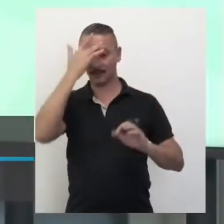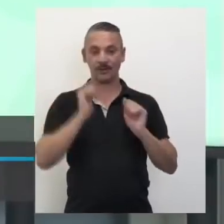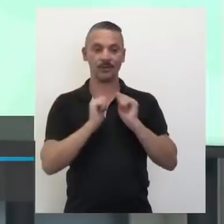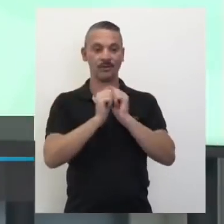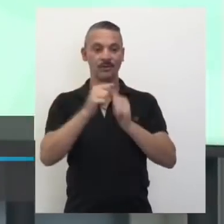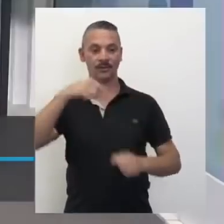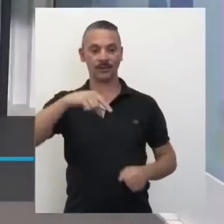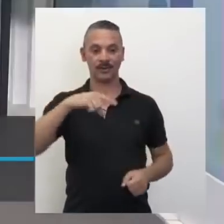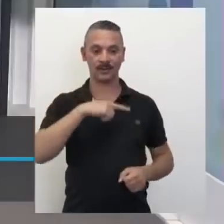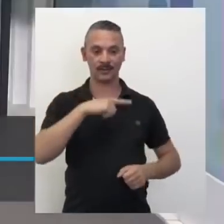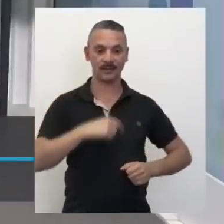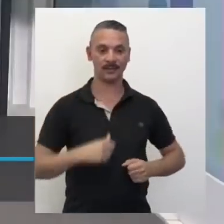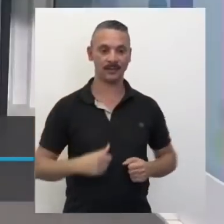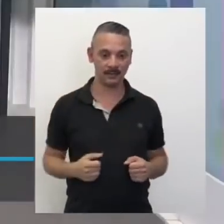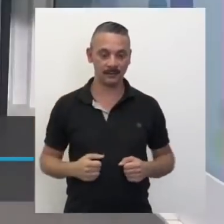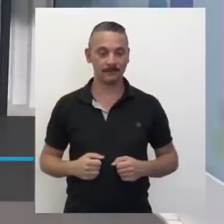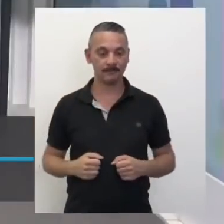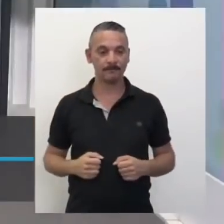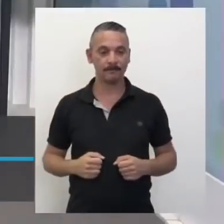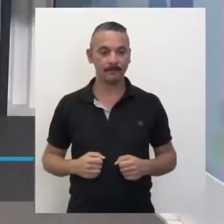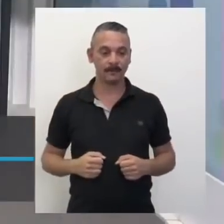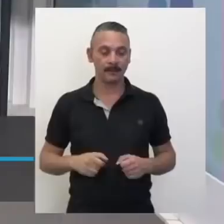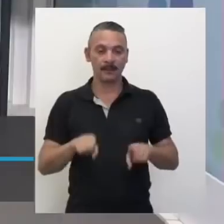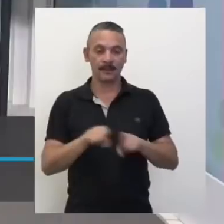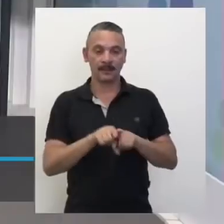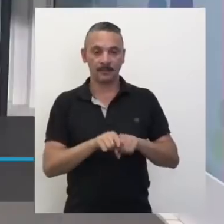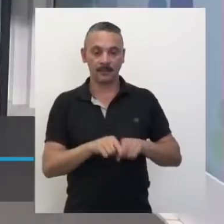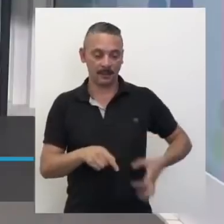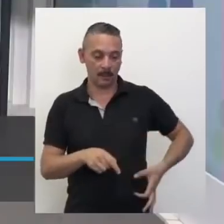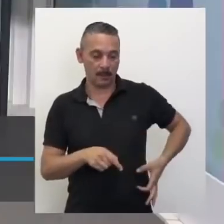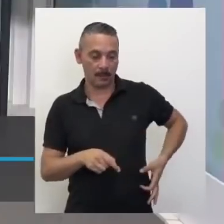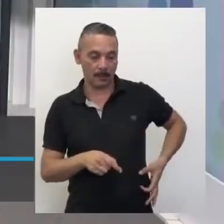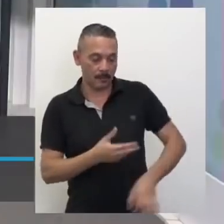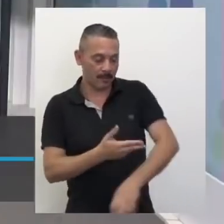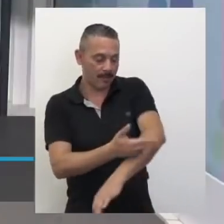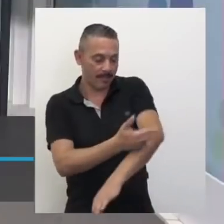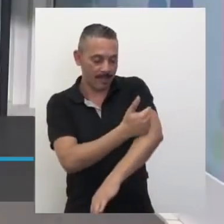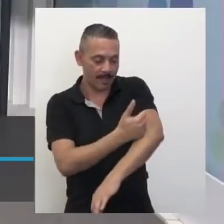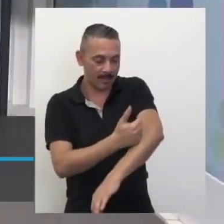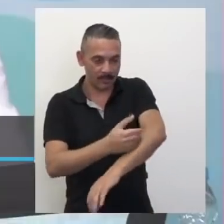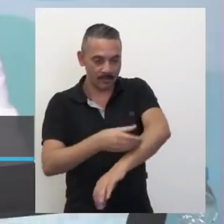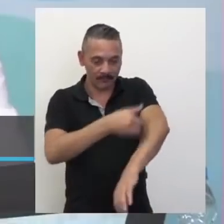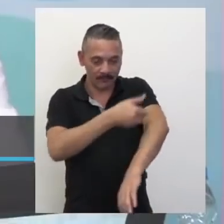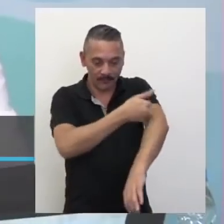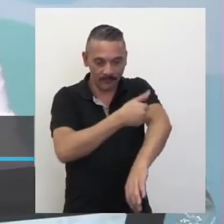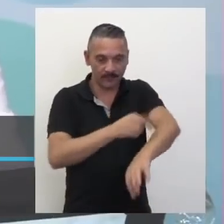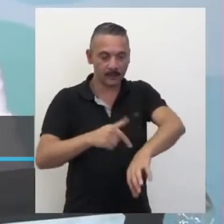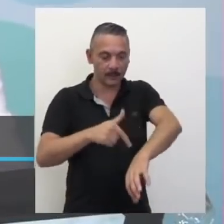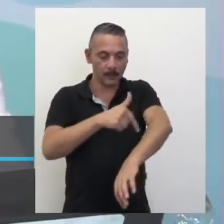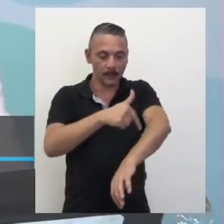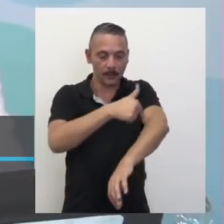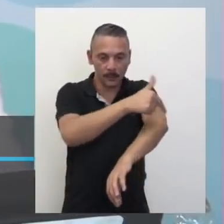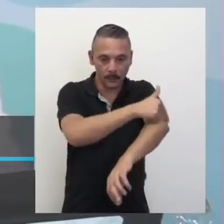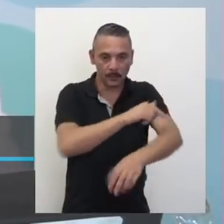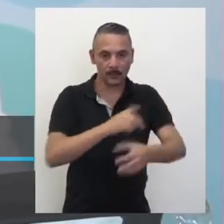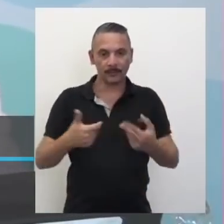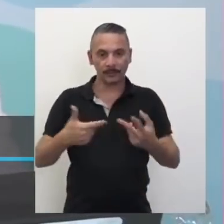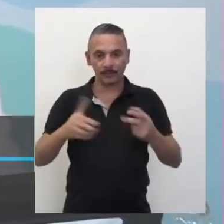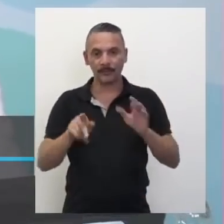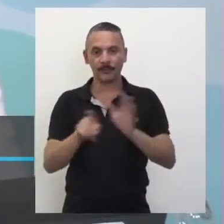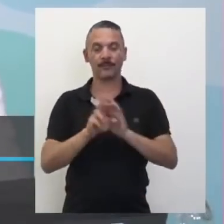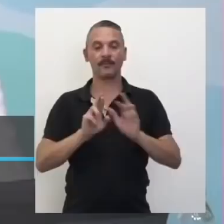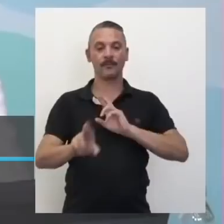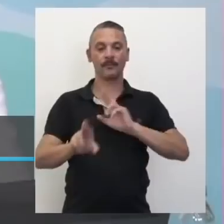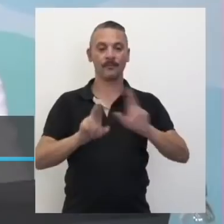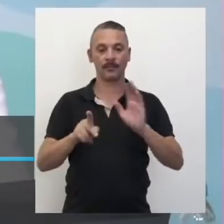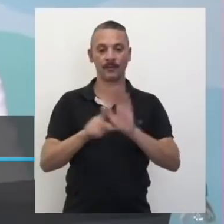aqui. Ó, tirar pedra dos rins, tirar tatuagem, cortar madeira, depilação, cautelização. Resposta dos alunos da escola